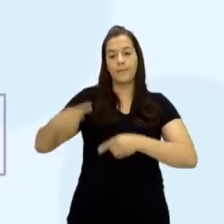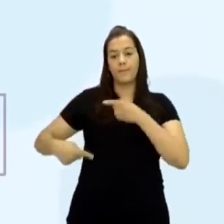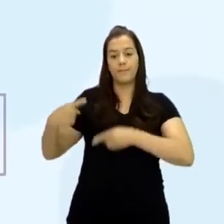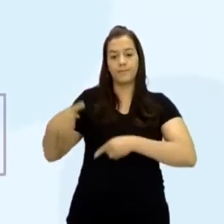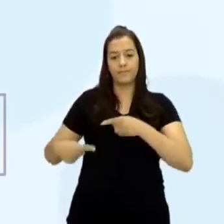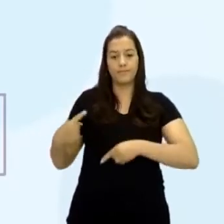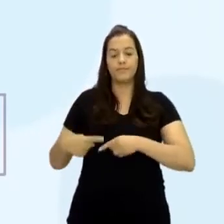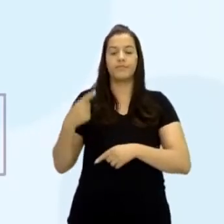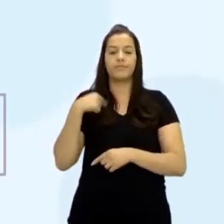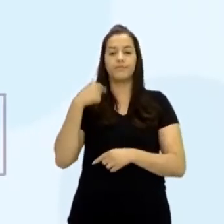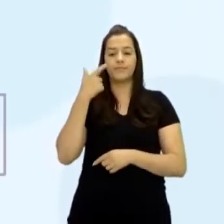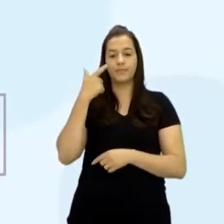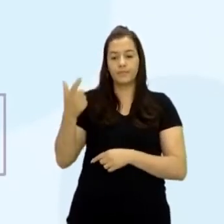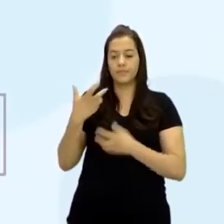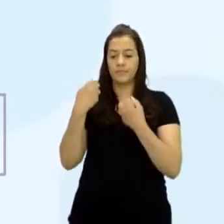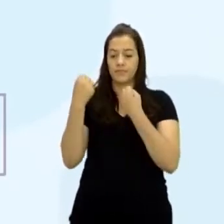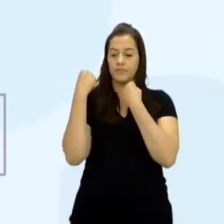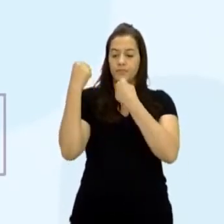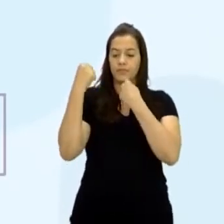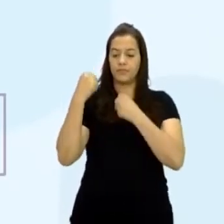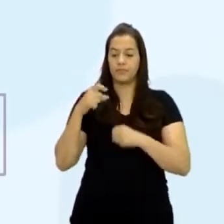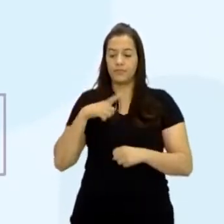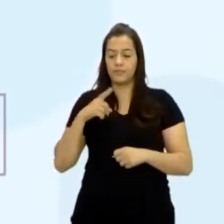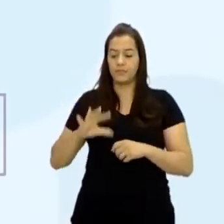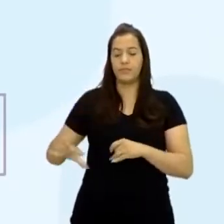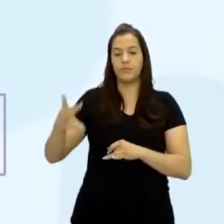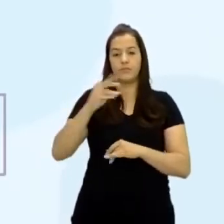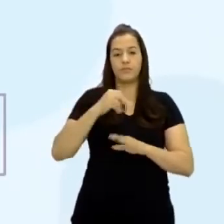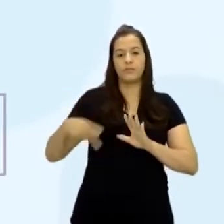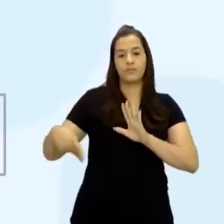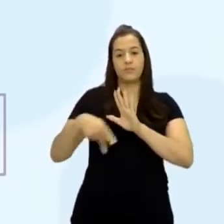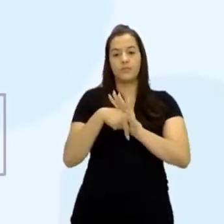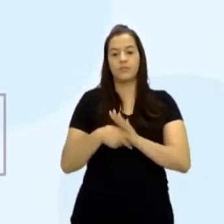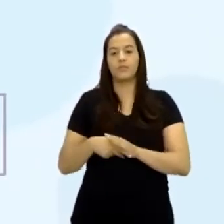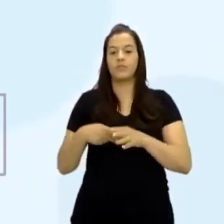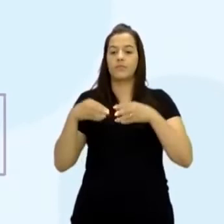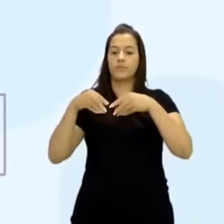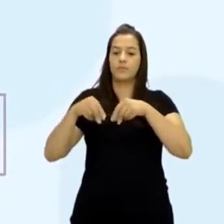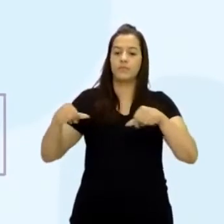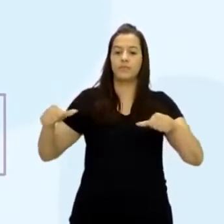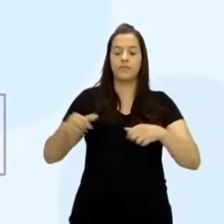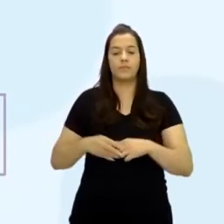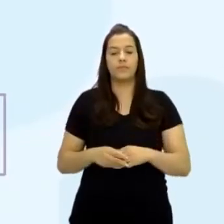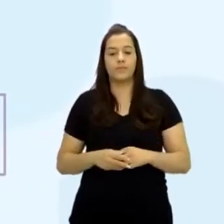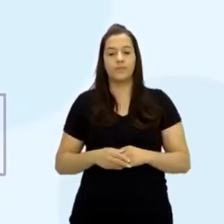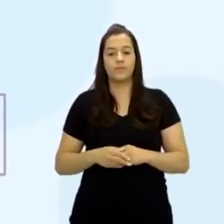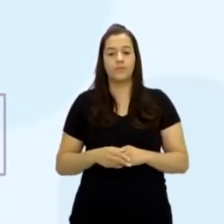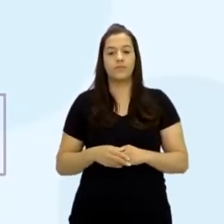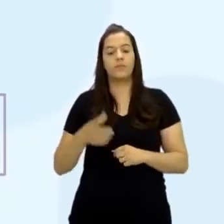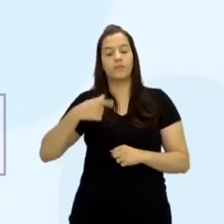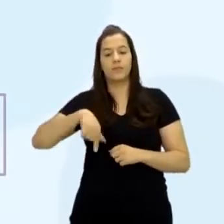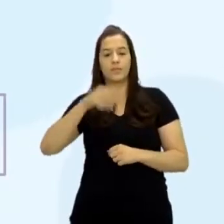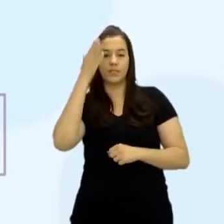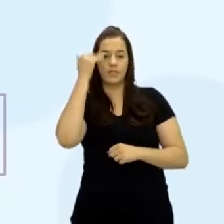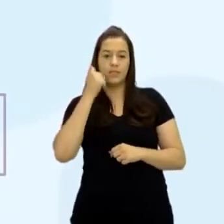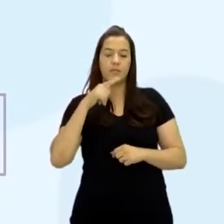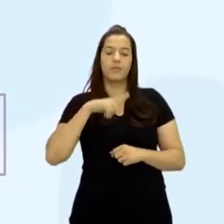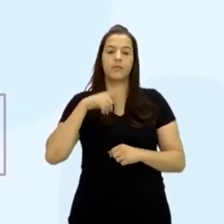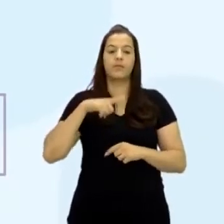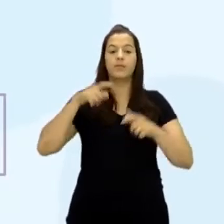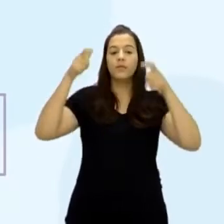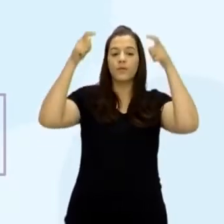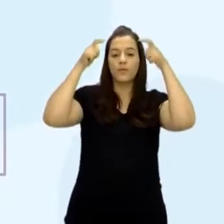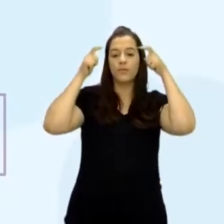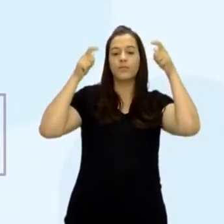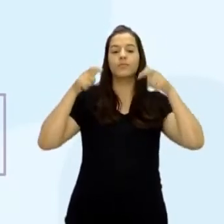Política, fragmentação do poder, nobreza proprietária de terras. Olha só, sabe que o nosso rei, e eu até vou mostrar ele